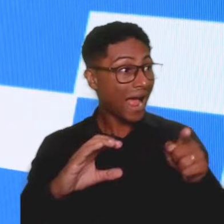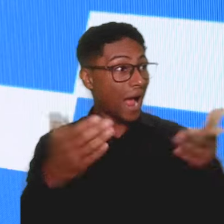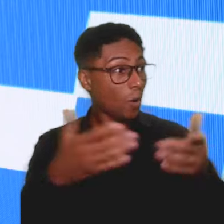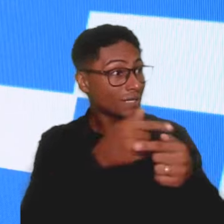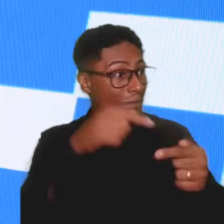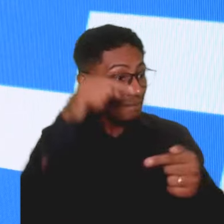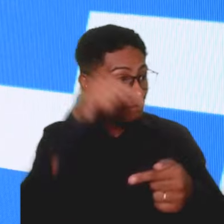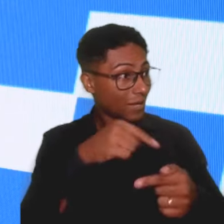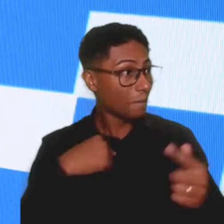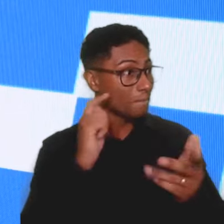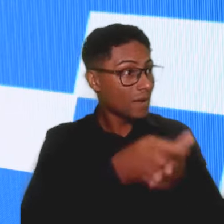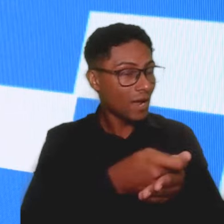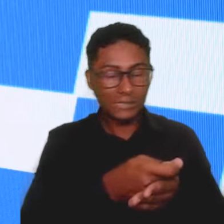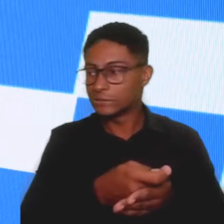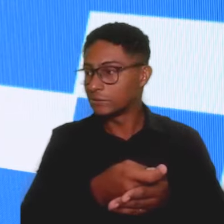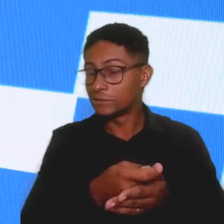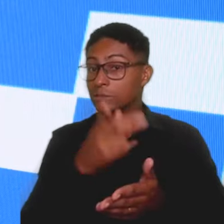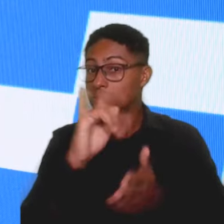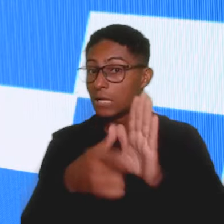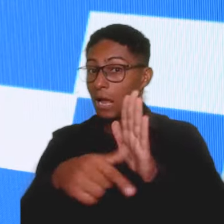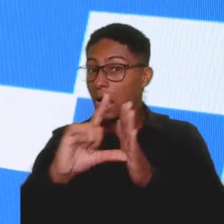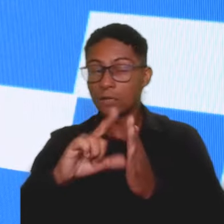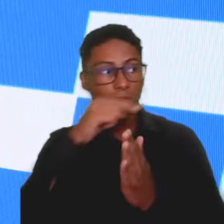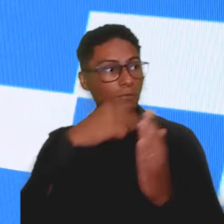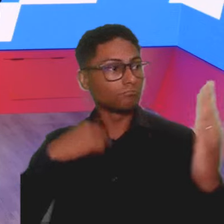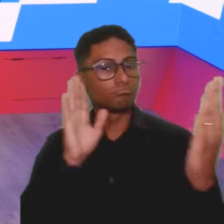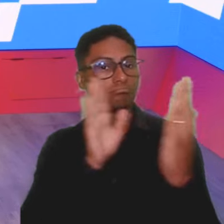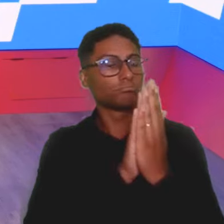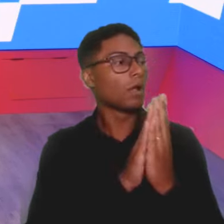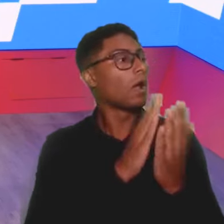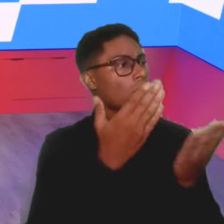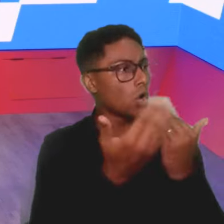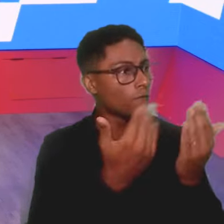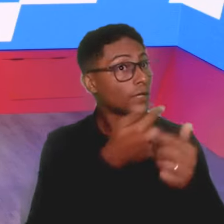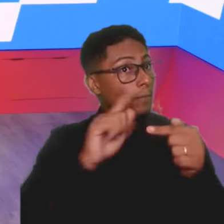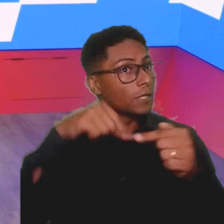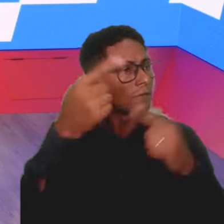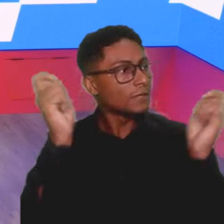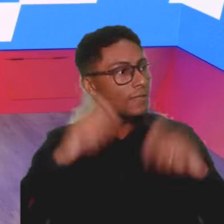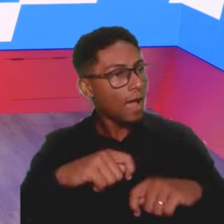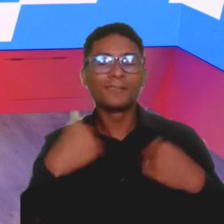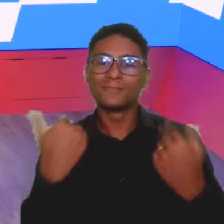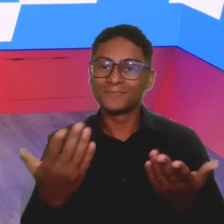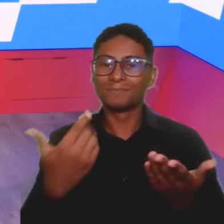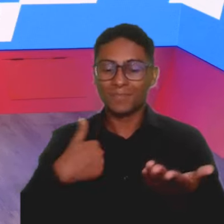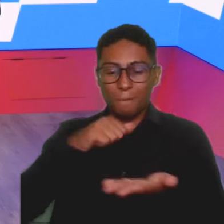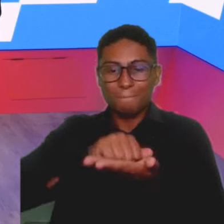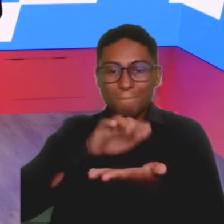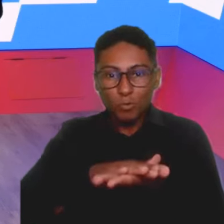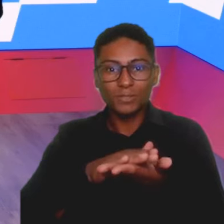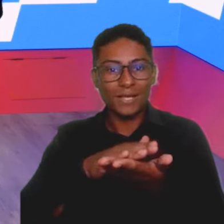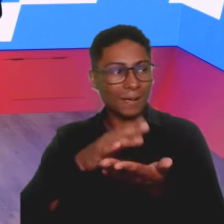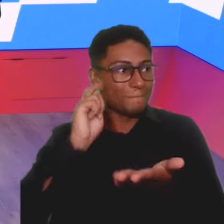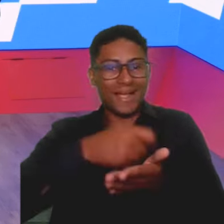nesta semana, se eu me antecipar negociando com o meu fornecedor, eu evito pagar multa, juros. Então, isso é